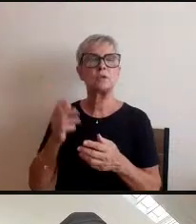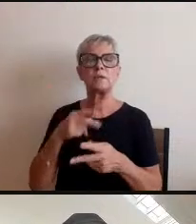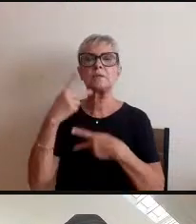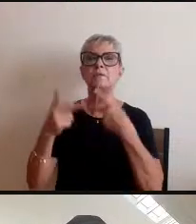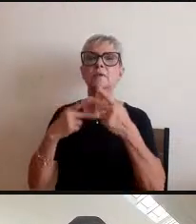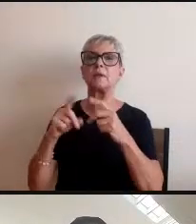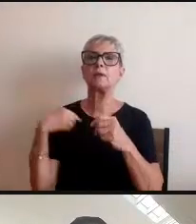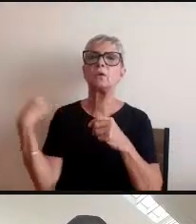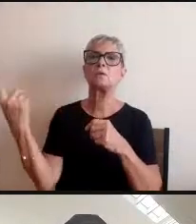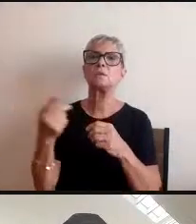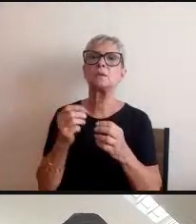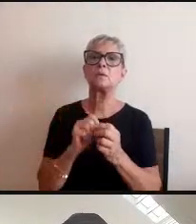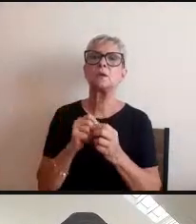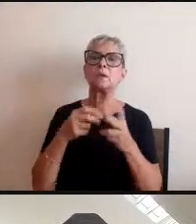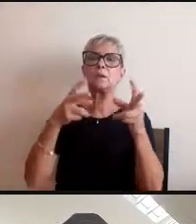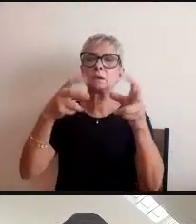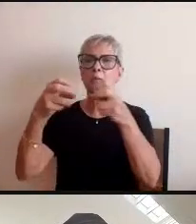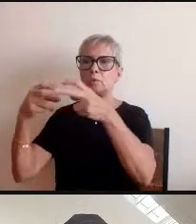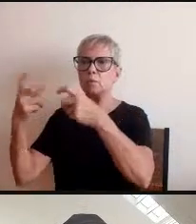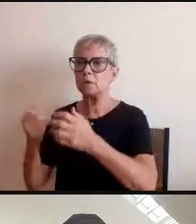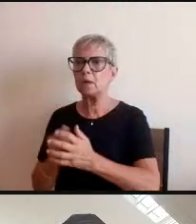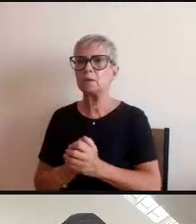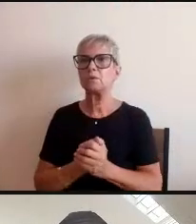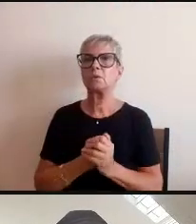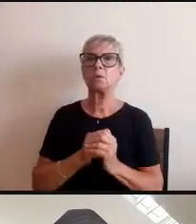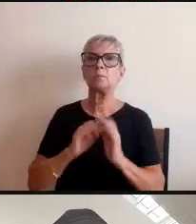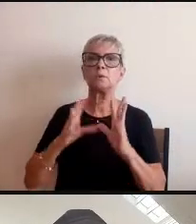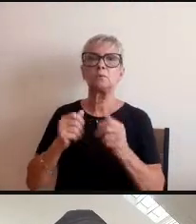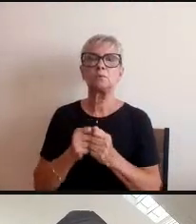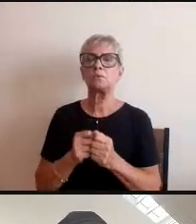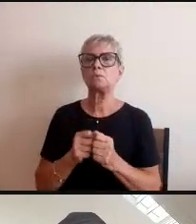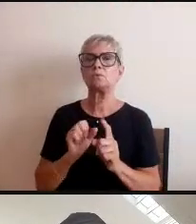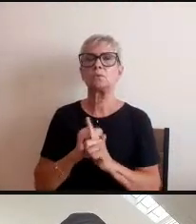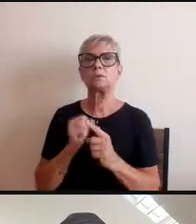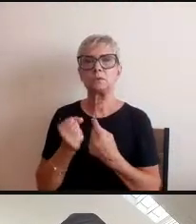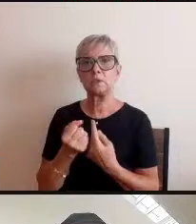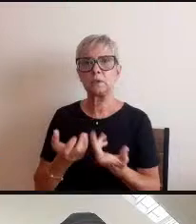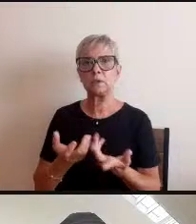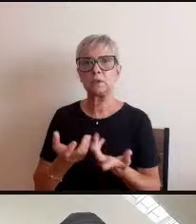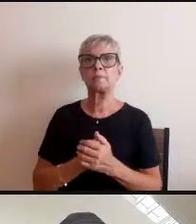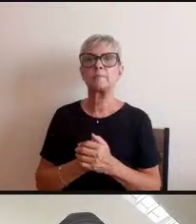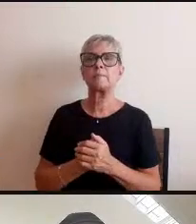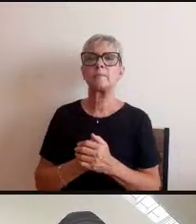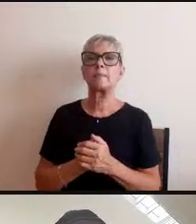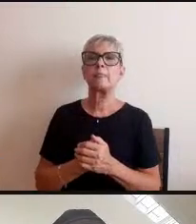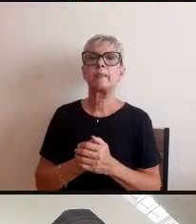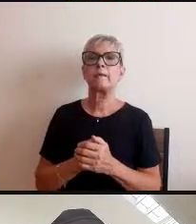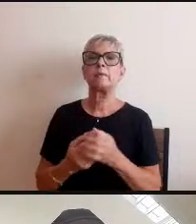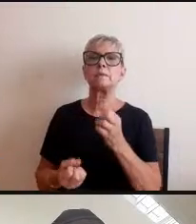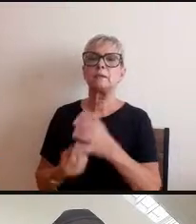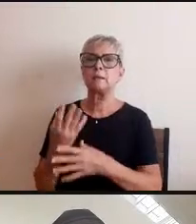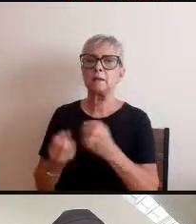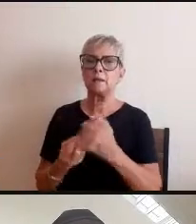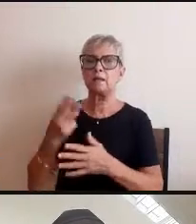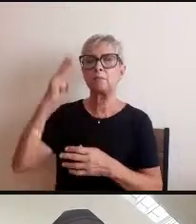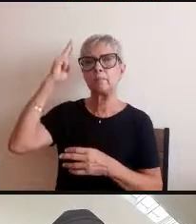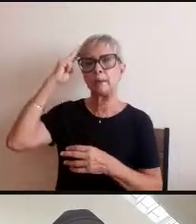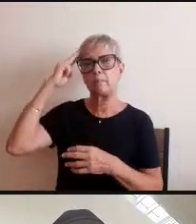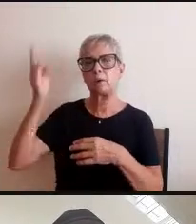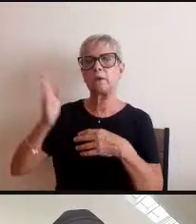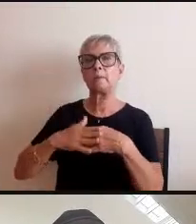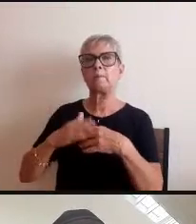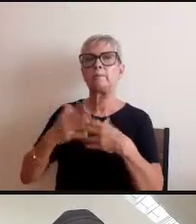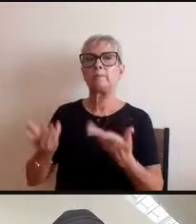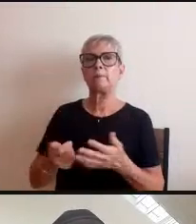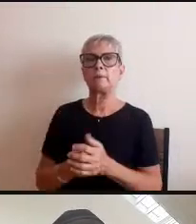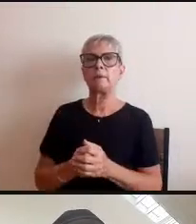está sendo capturada para o que para inteligência artificial está criando uma memória minha que eu não tenho o